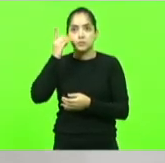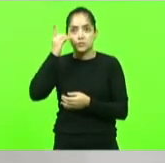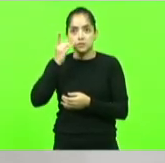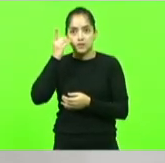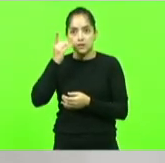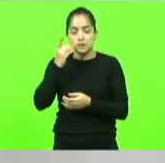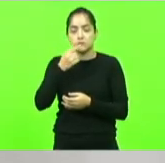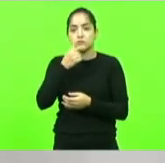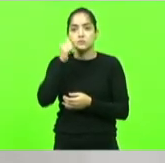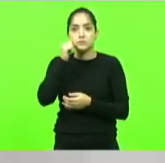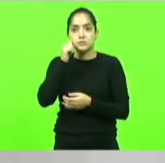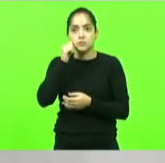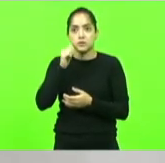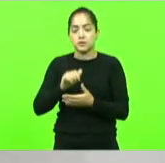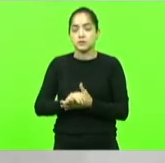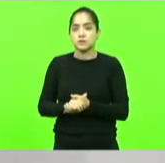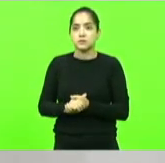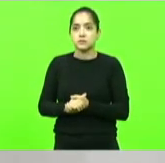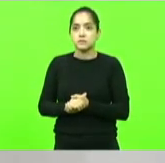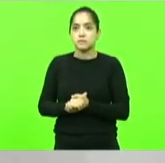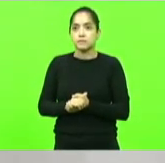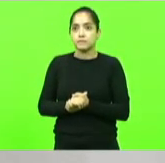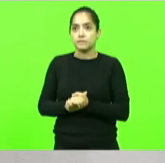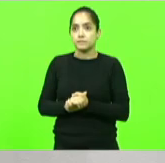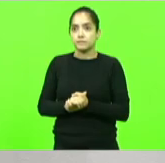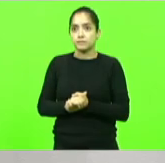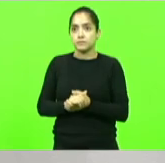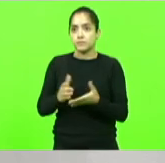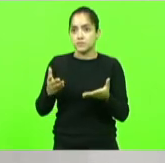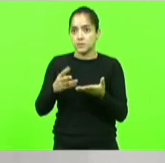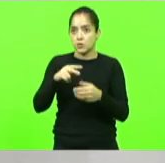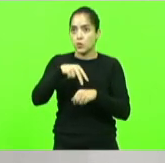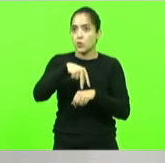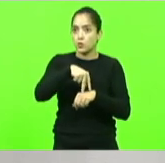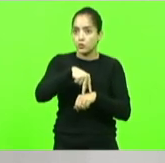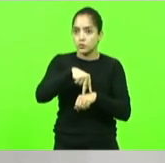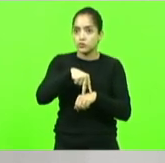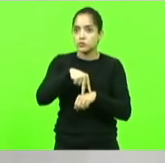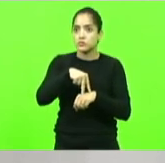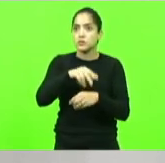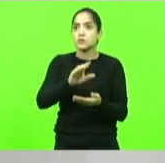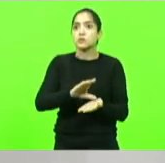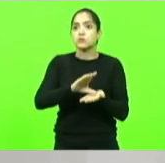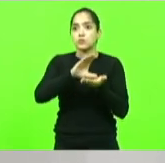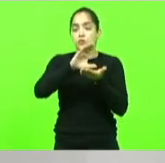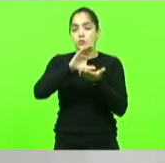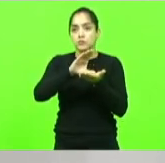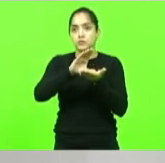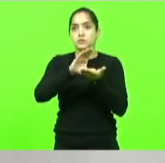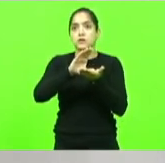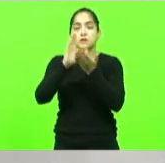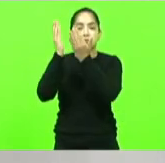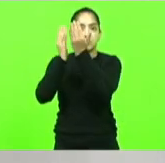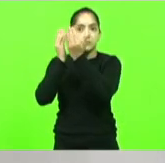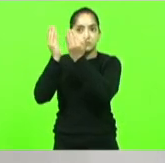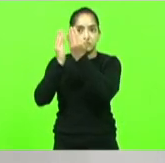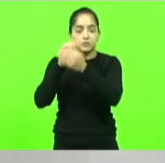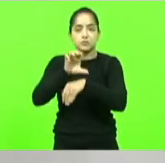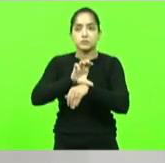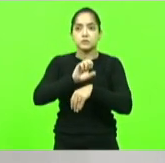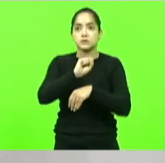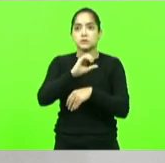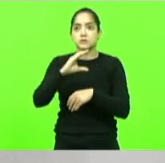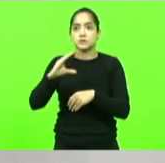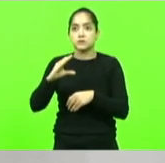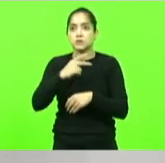deputadas venho hoje em nome do conselho regional de psicologia de Santa Catarina como